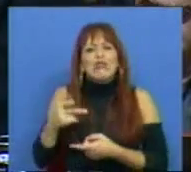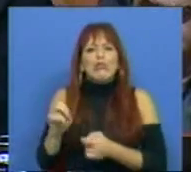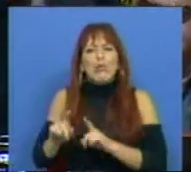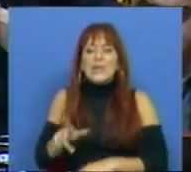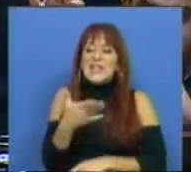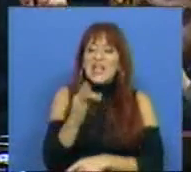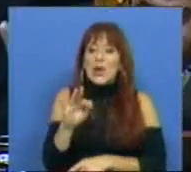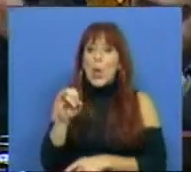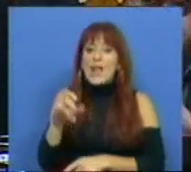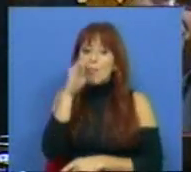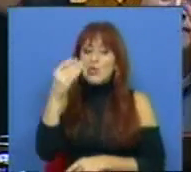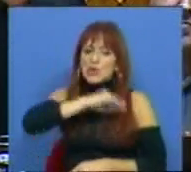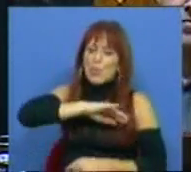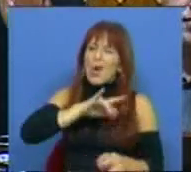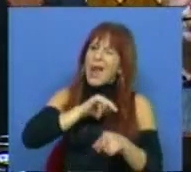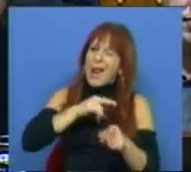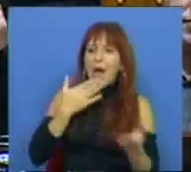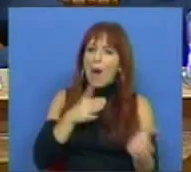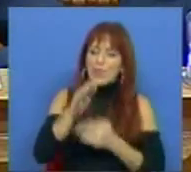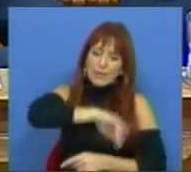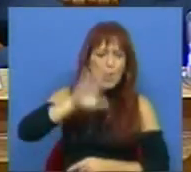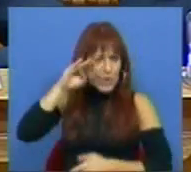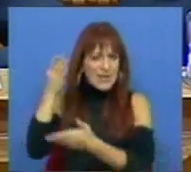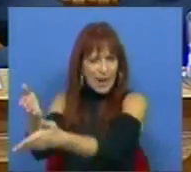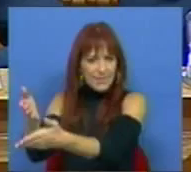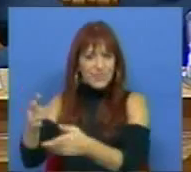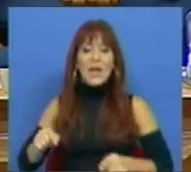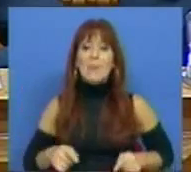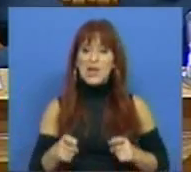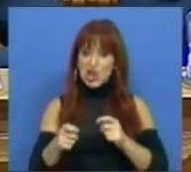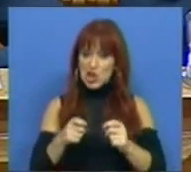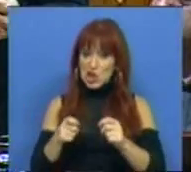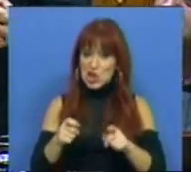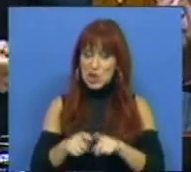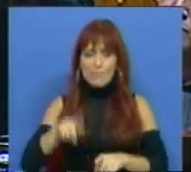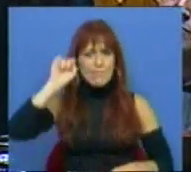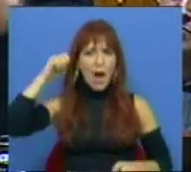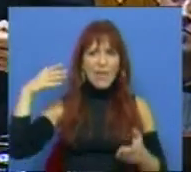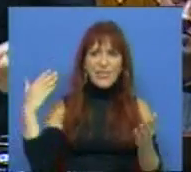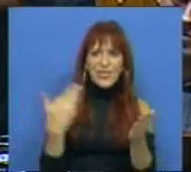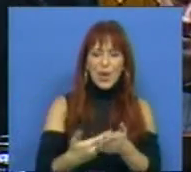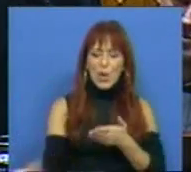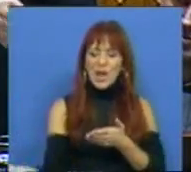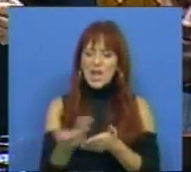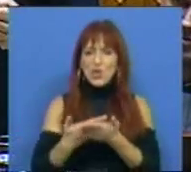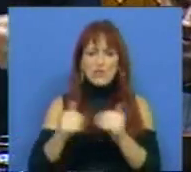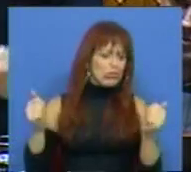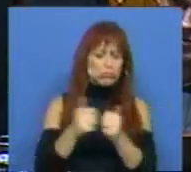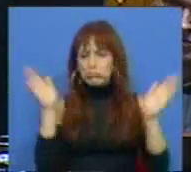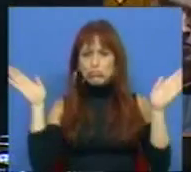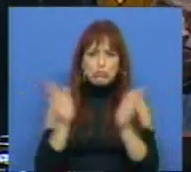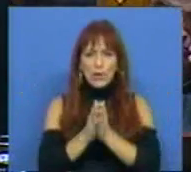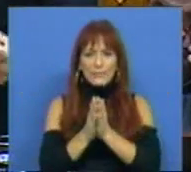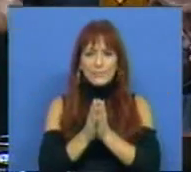% que outros beneficiados lá tiveram. Mas esta gestão prejudicou a economia toda.